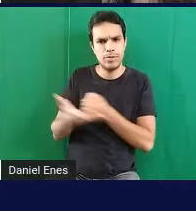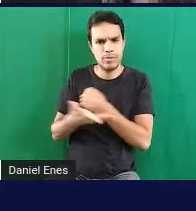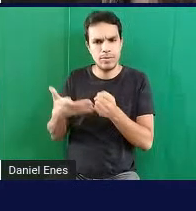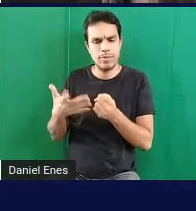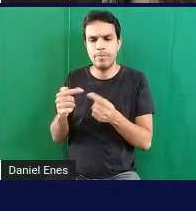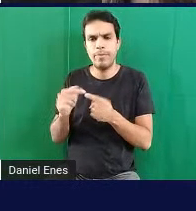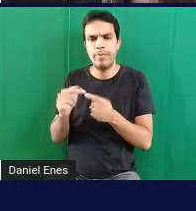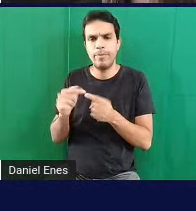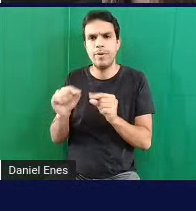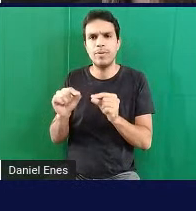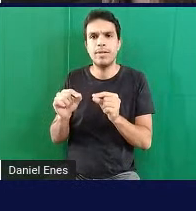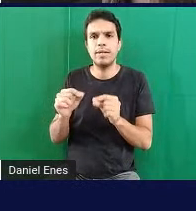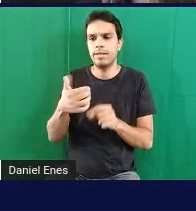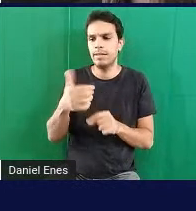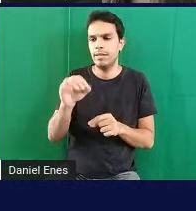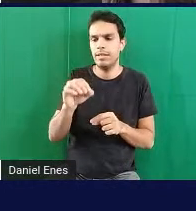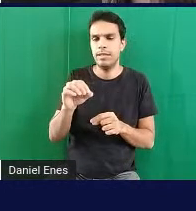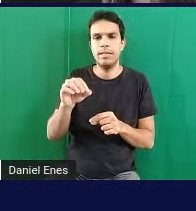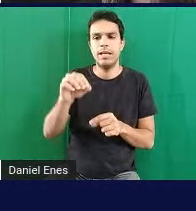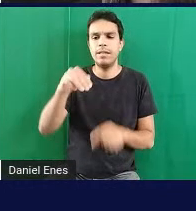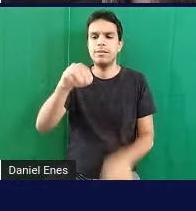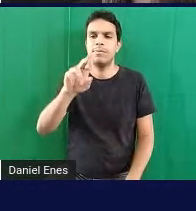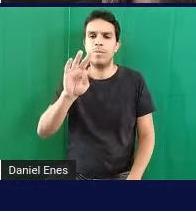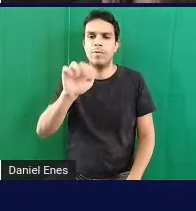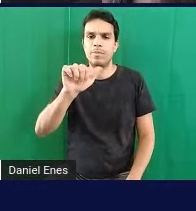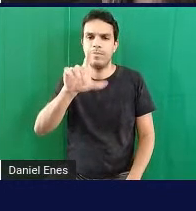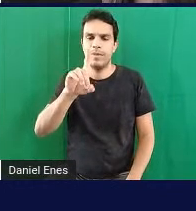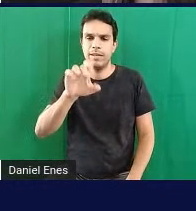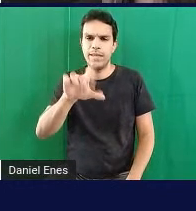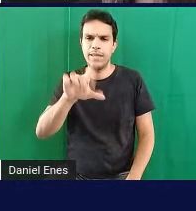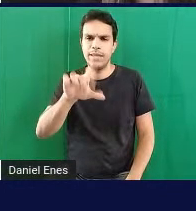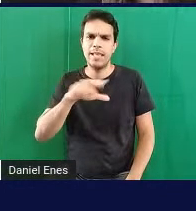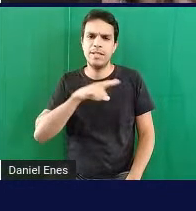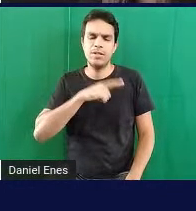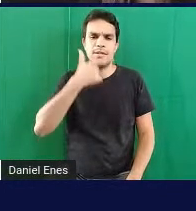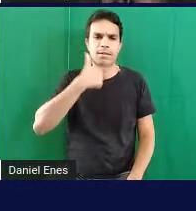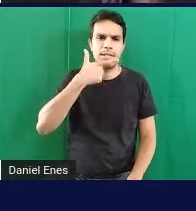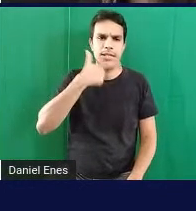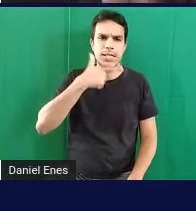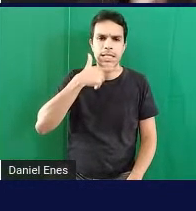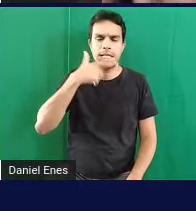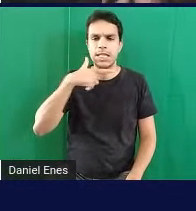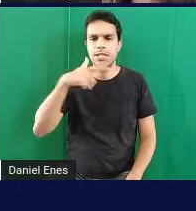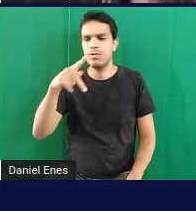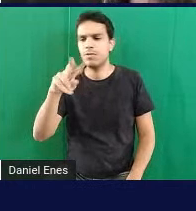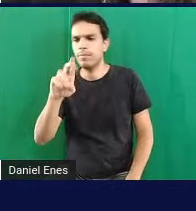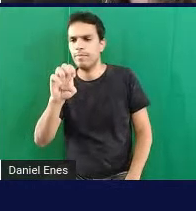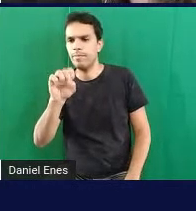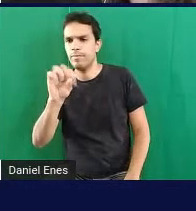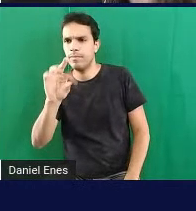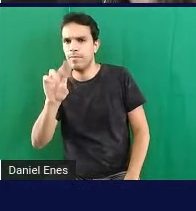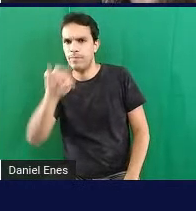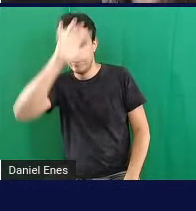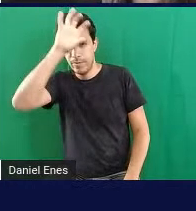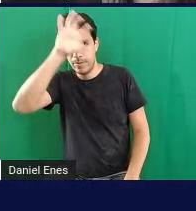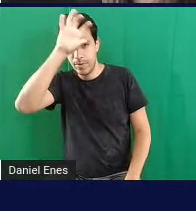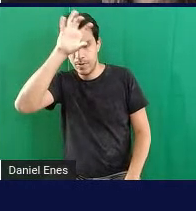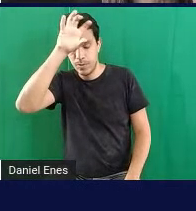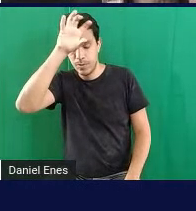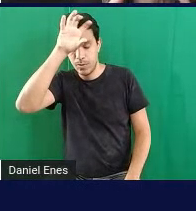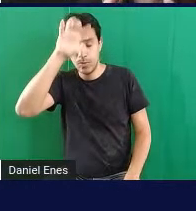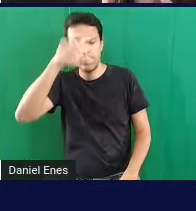mortadela estava queijo presunto queijo e salame queijo e presunto eram esses três recheios